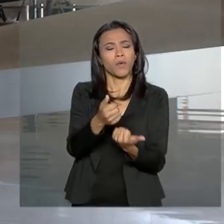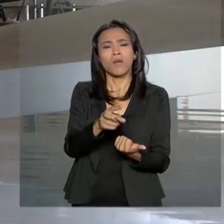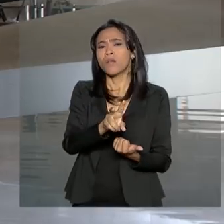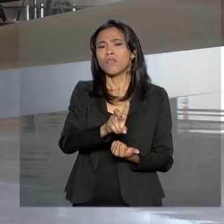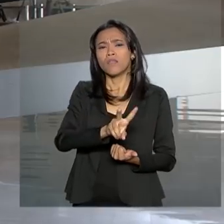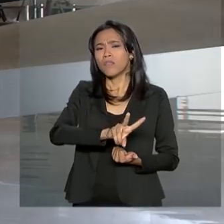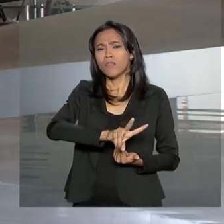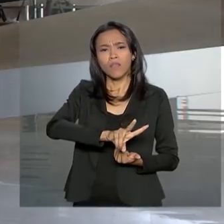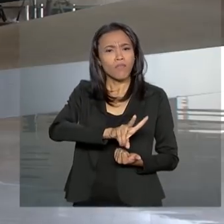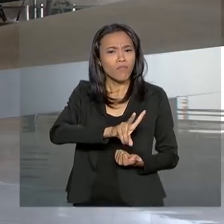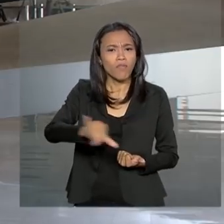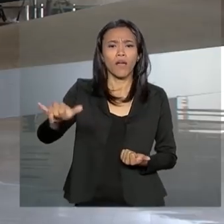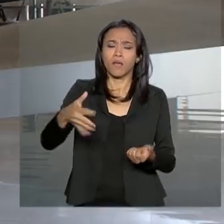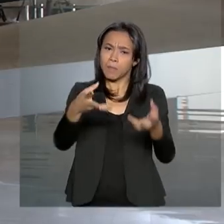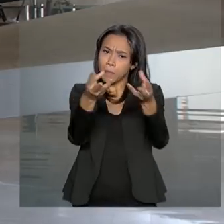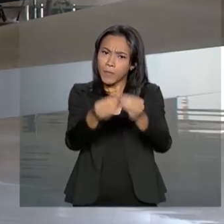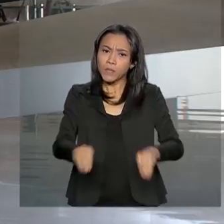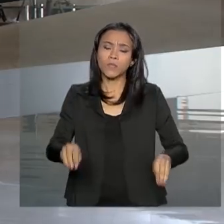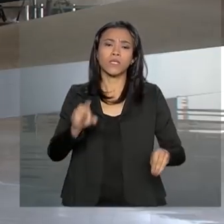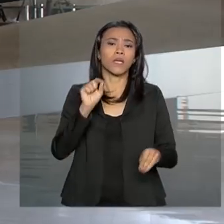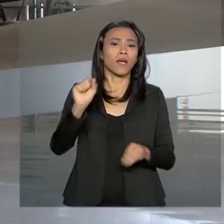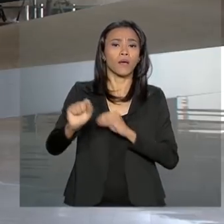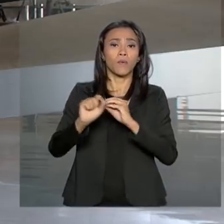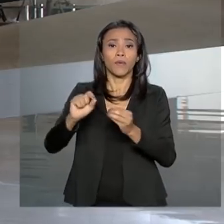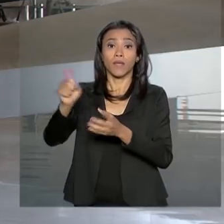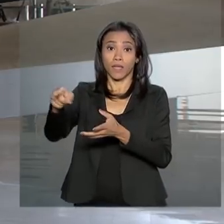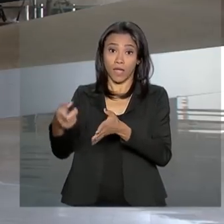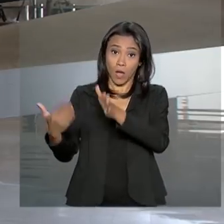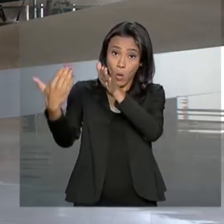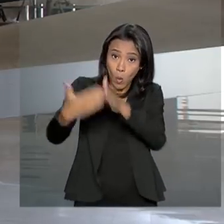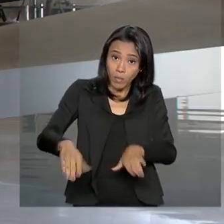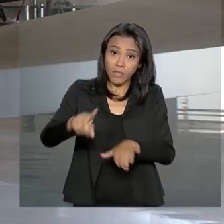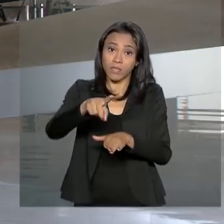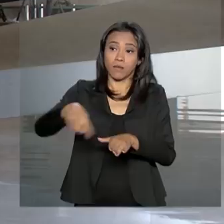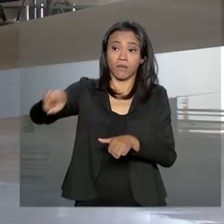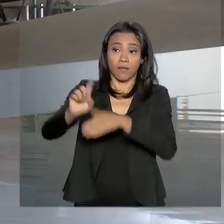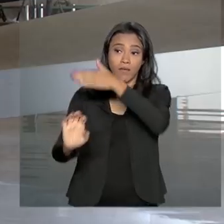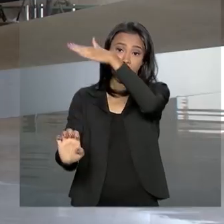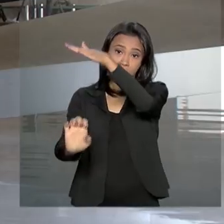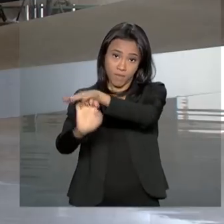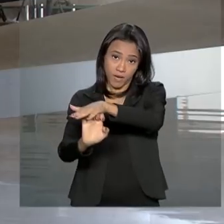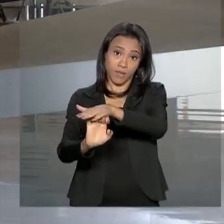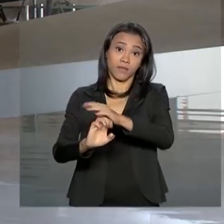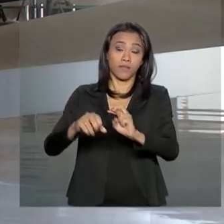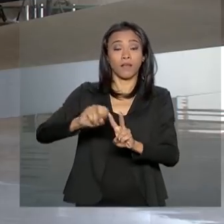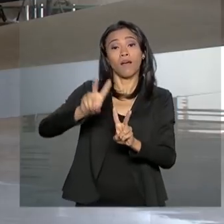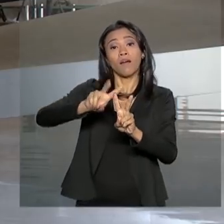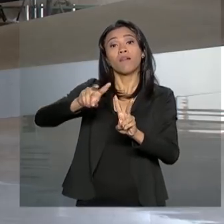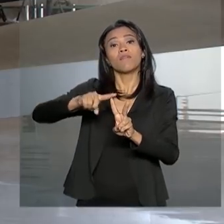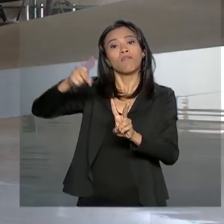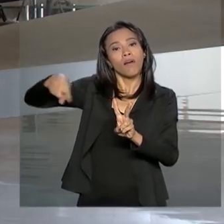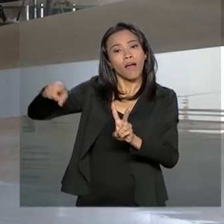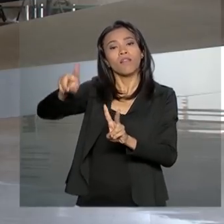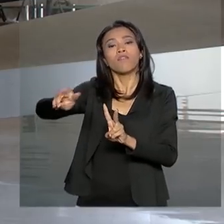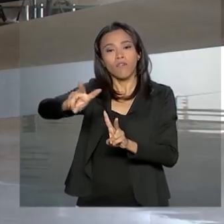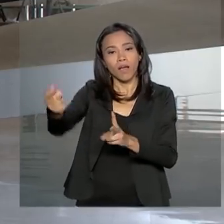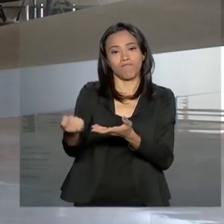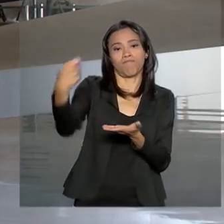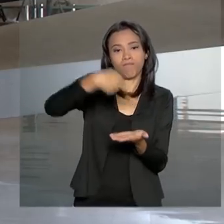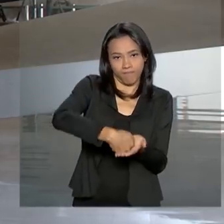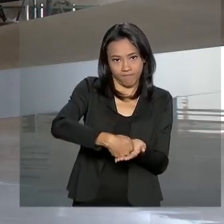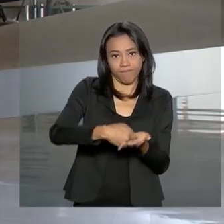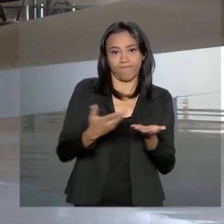no valor das indenizações devidas pela Vale do Rio Doce, que é a empresa responsável pela barragem de